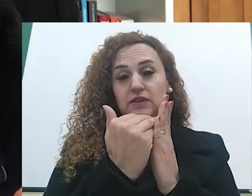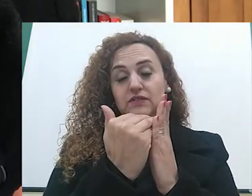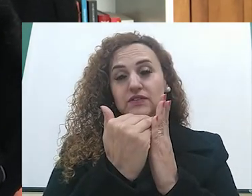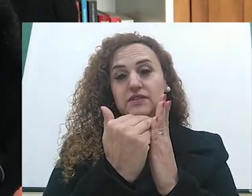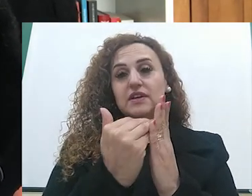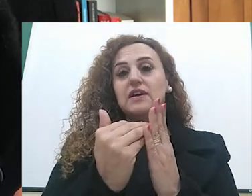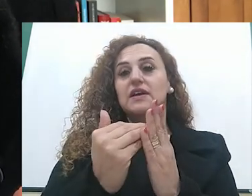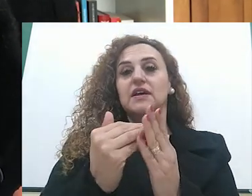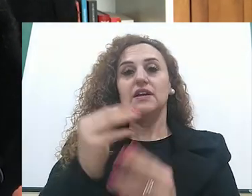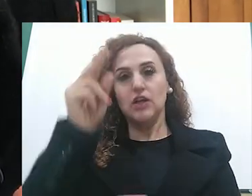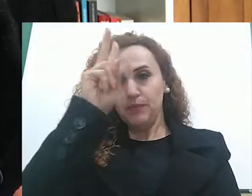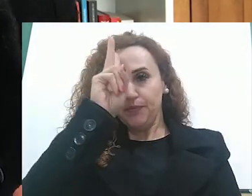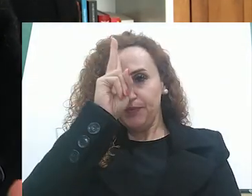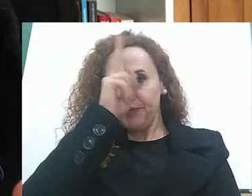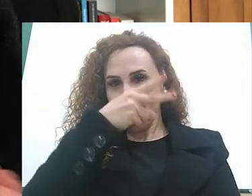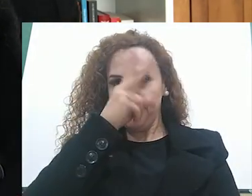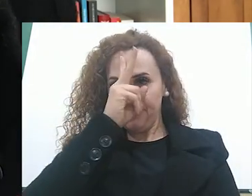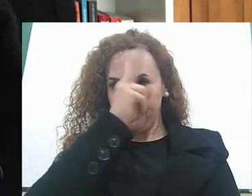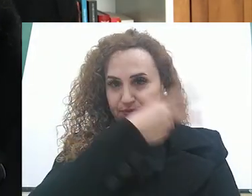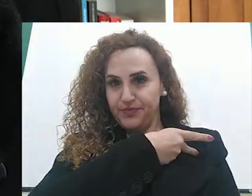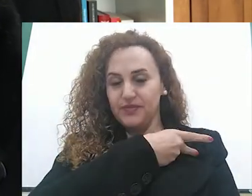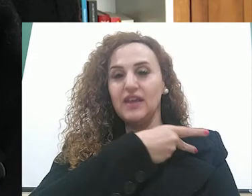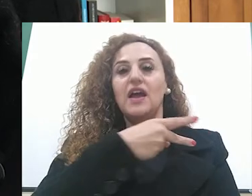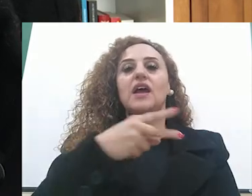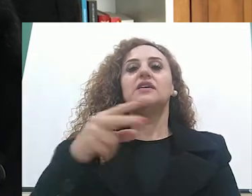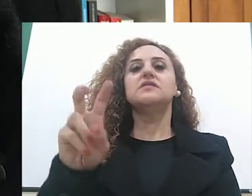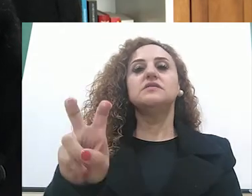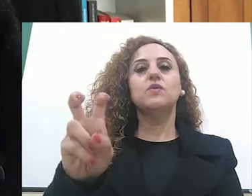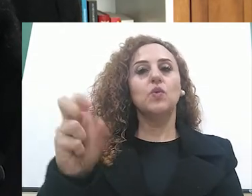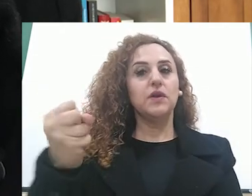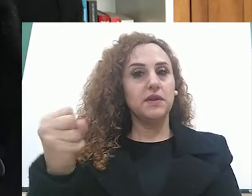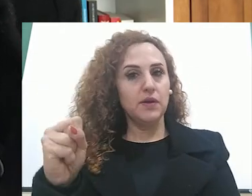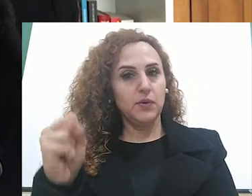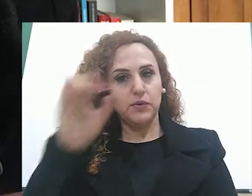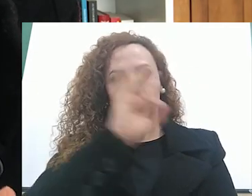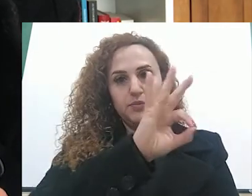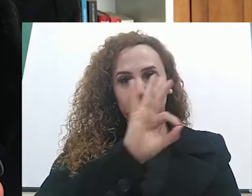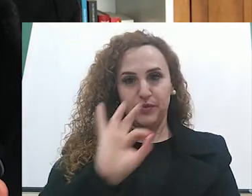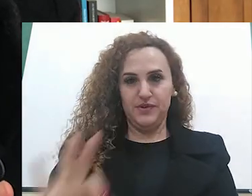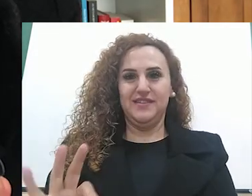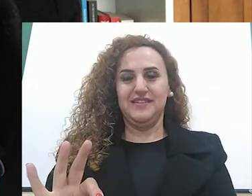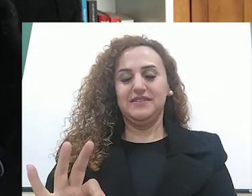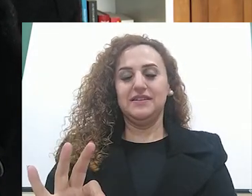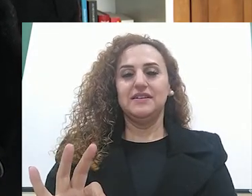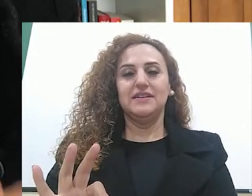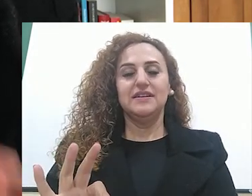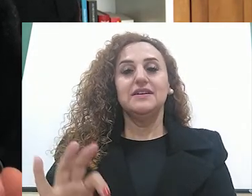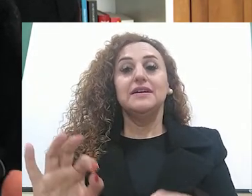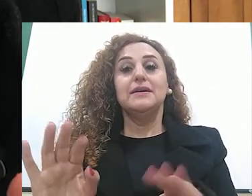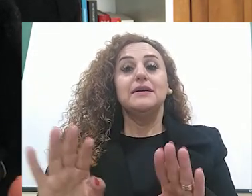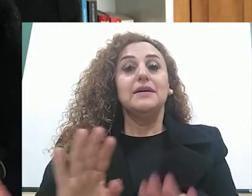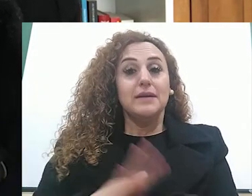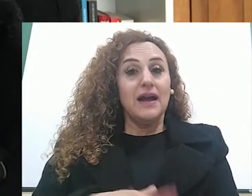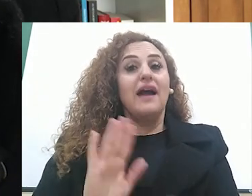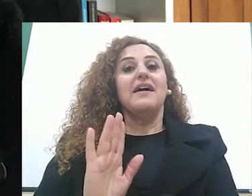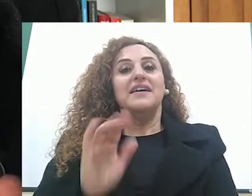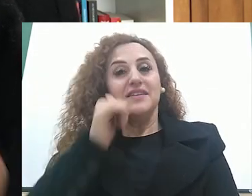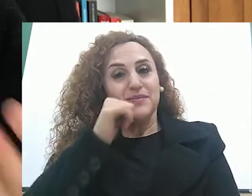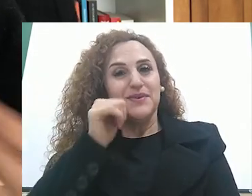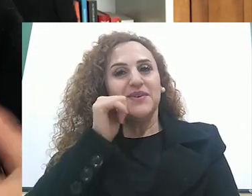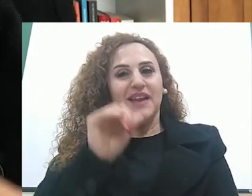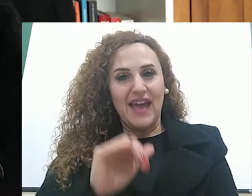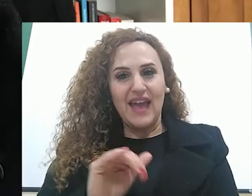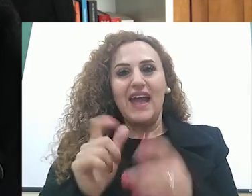altos, né? Como o ensino médio, esse número cai para 58%. Então, gente, embora as mulheres